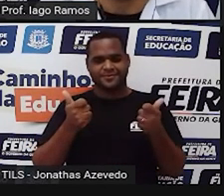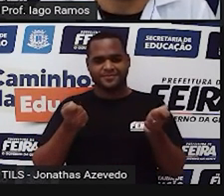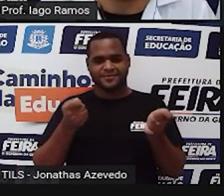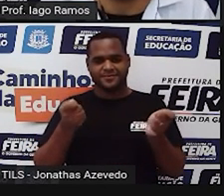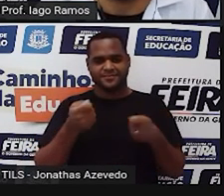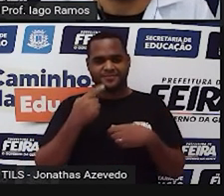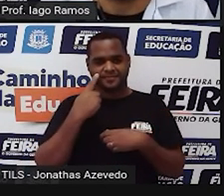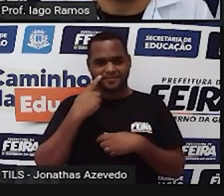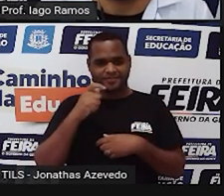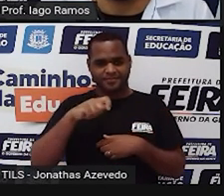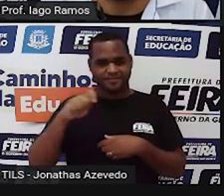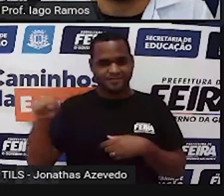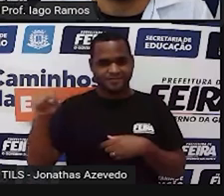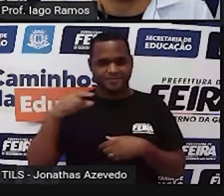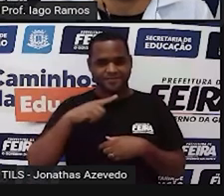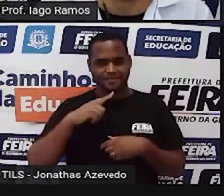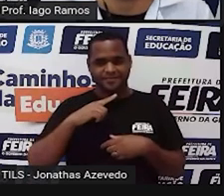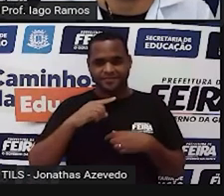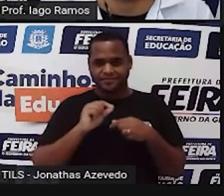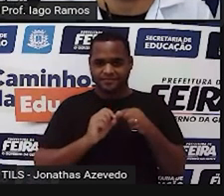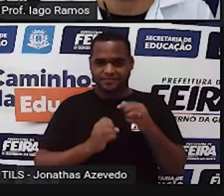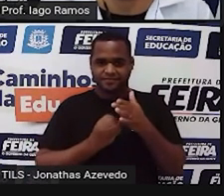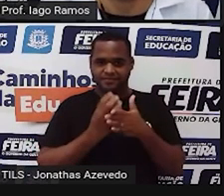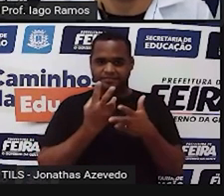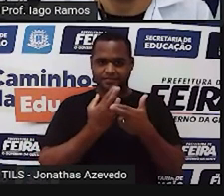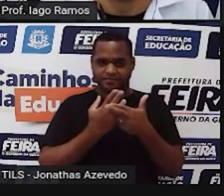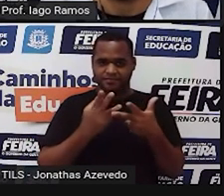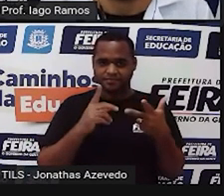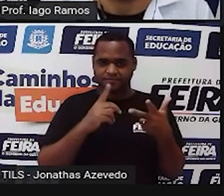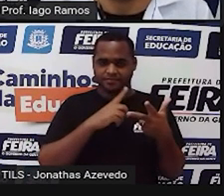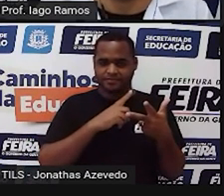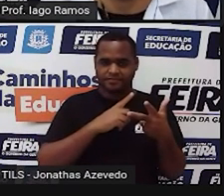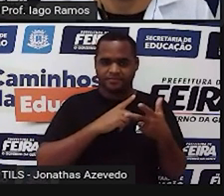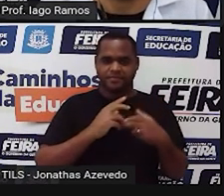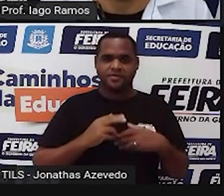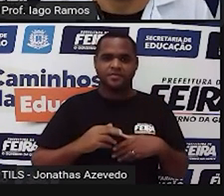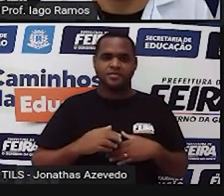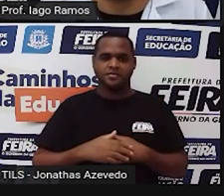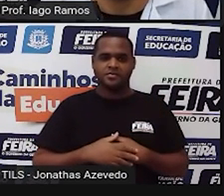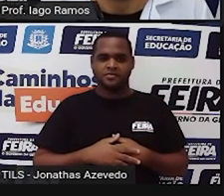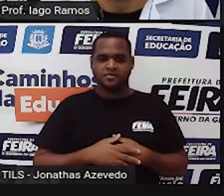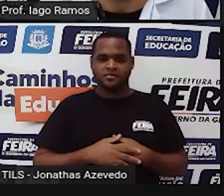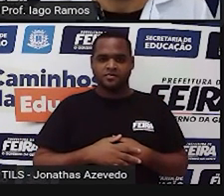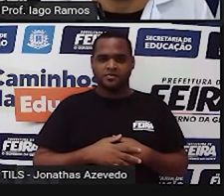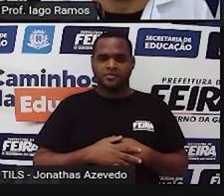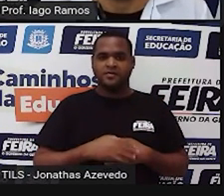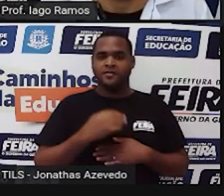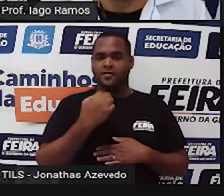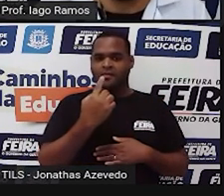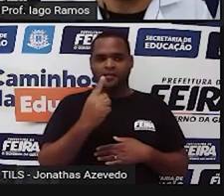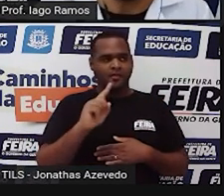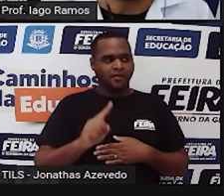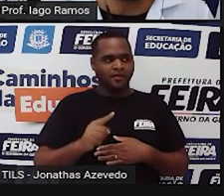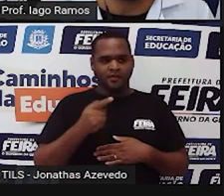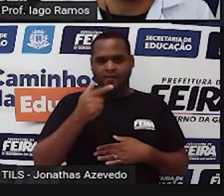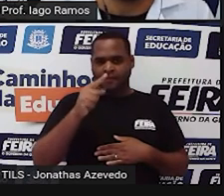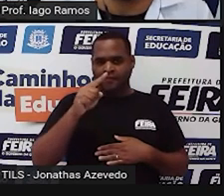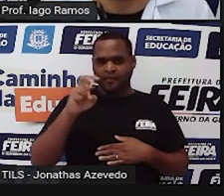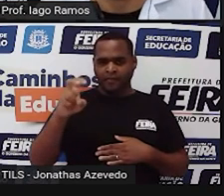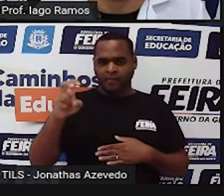Então, bora escrevendo isso aí, vai aparecendo na tela para você. 1,15 vezes mil